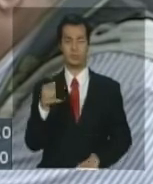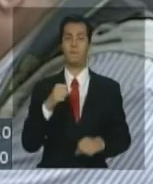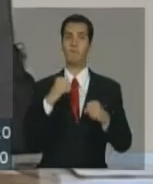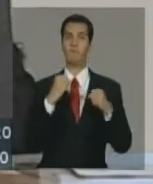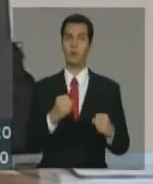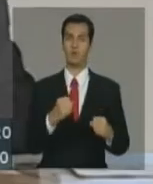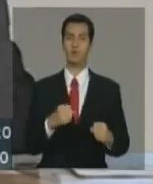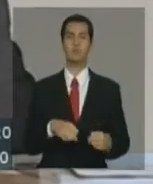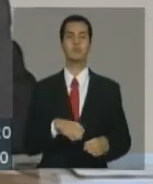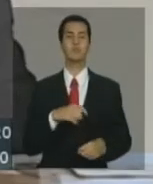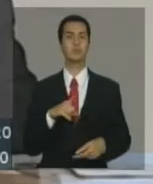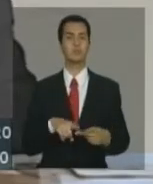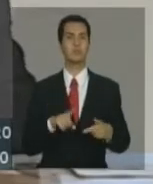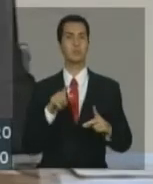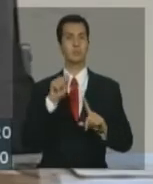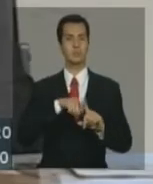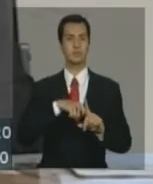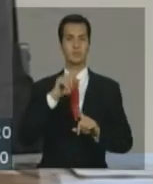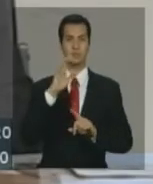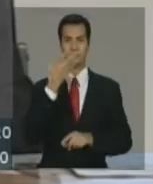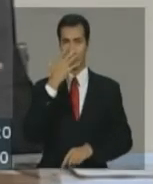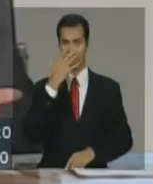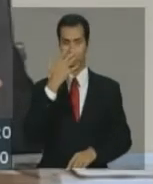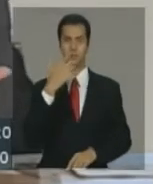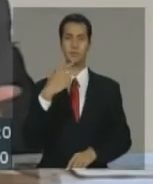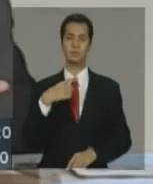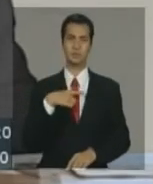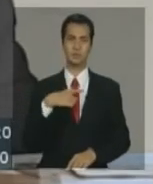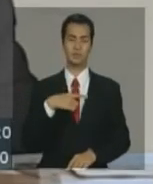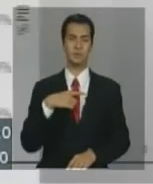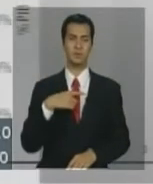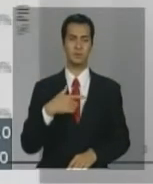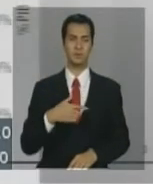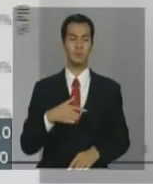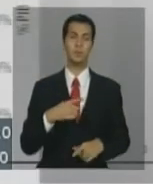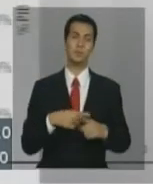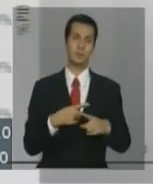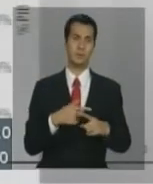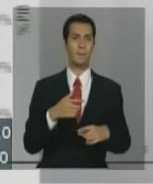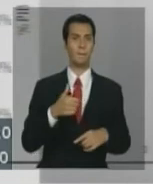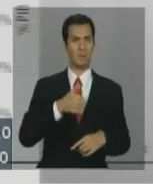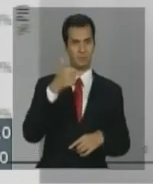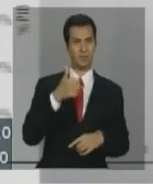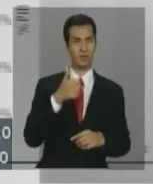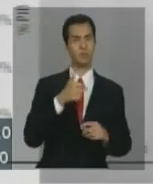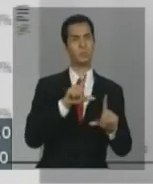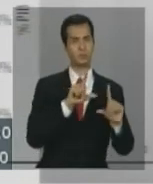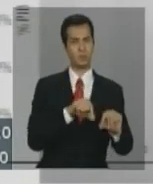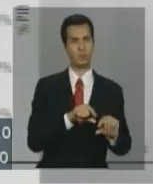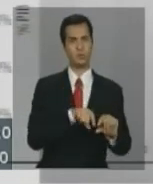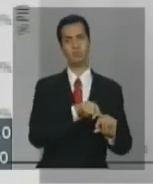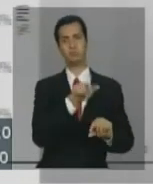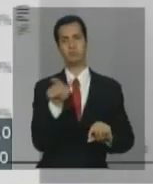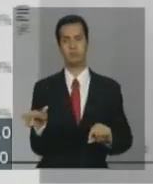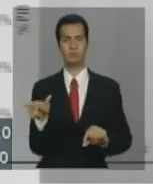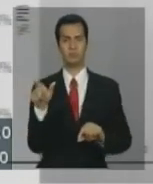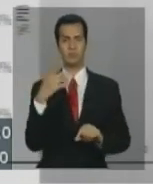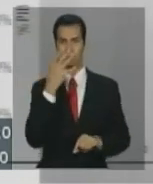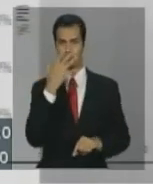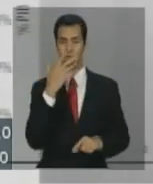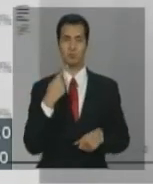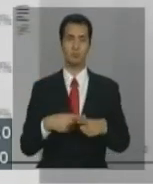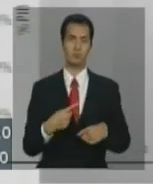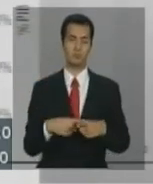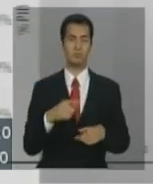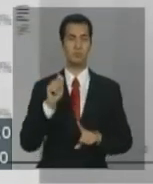primário e o mês de fevereiro, embora o primário seja menor que o de fevereiro, para o mês de fevereiro, que tradicionalmente